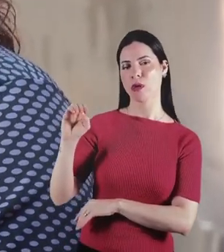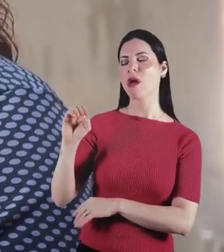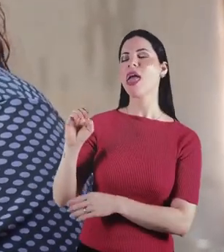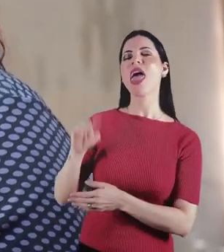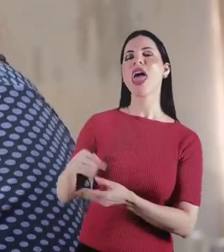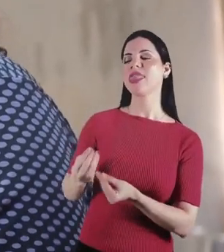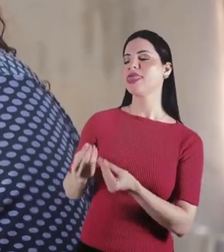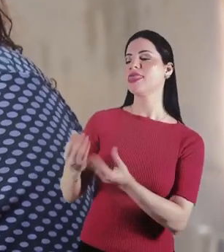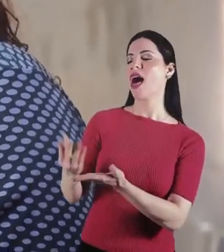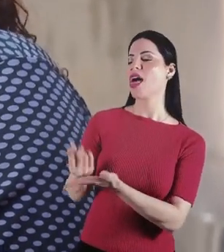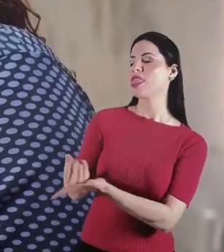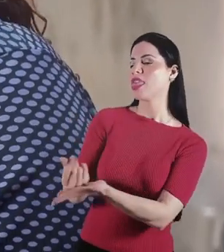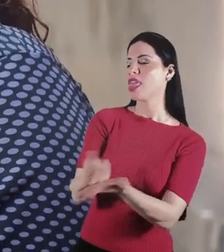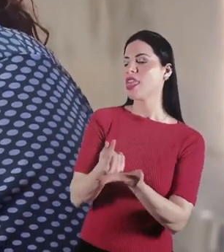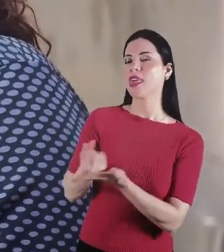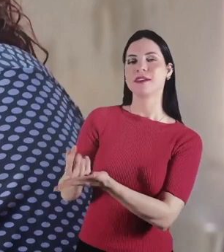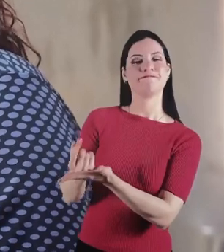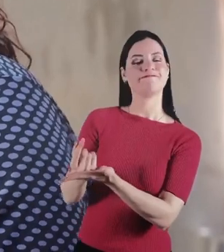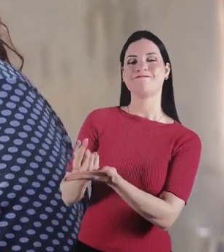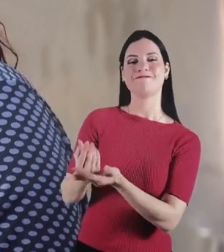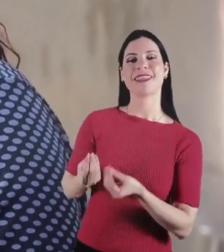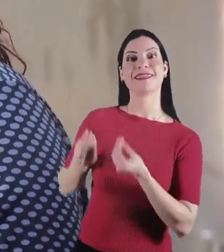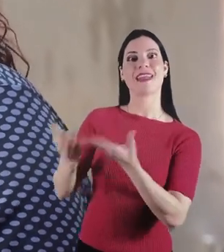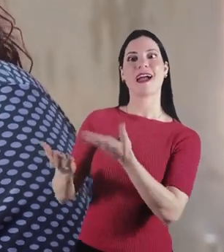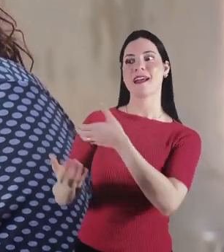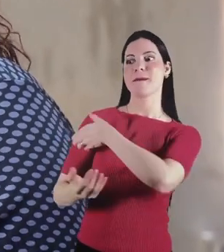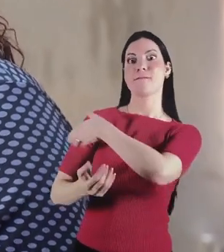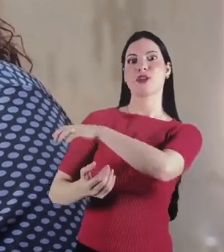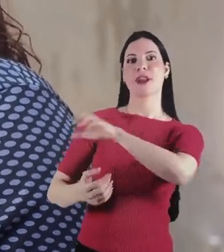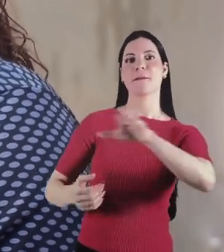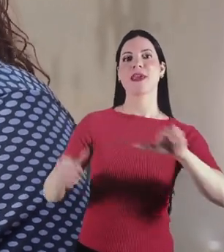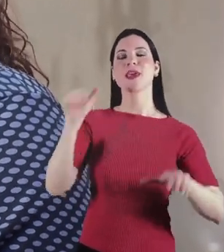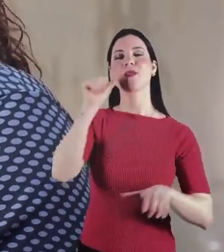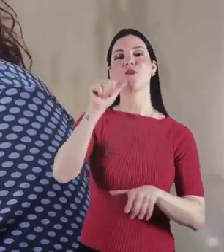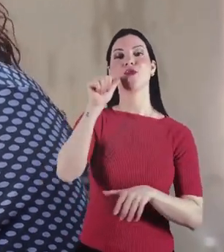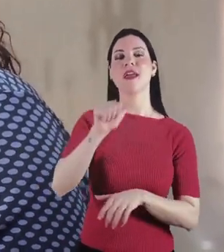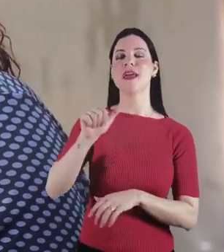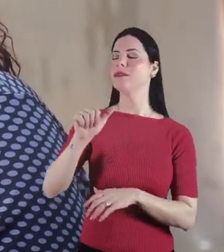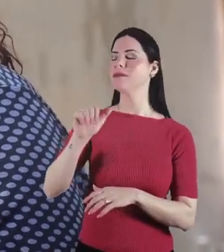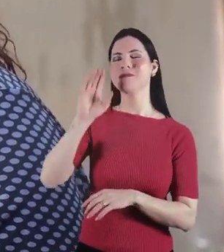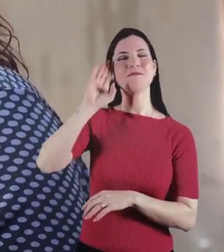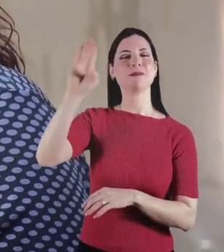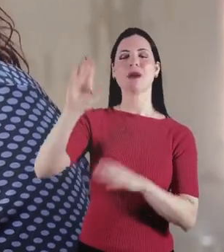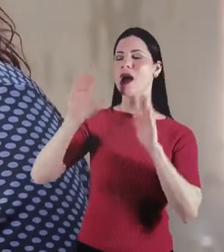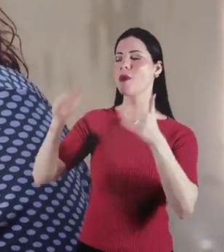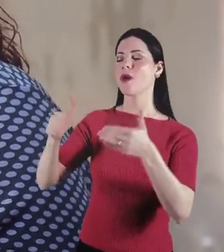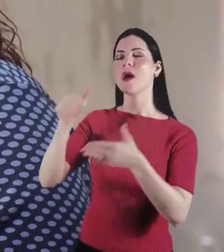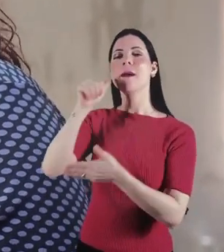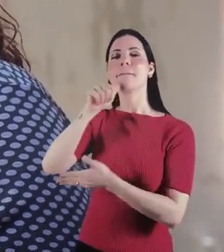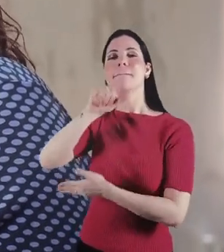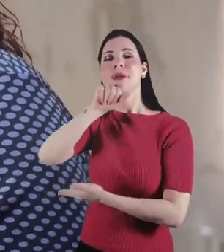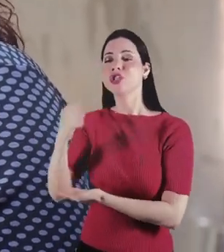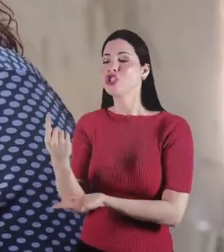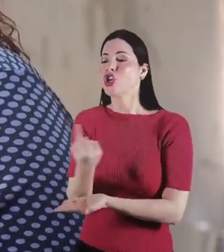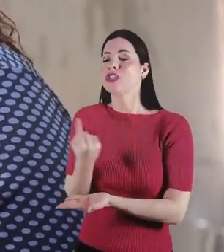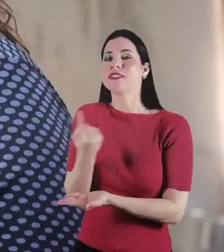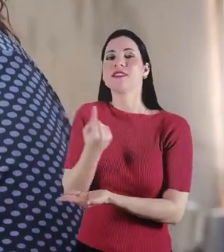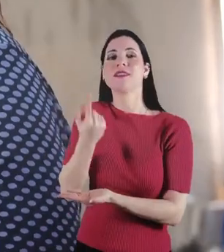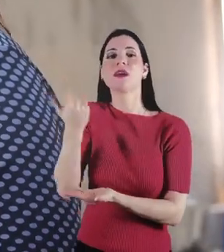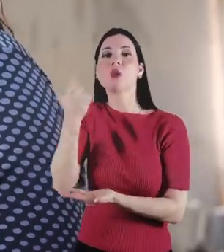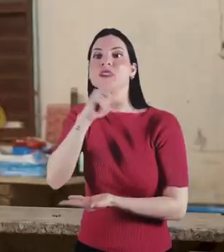Mãe Solo não é ser assistencialista, mas poder empoderar as mulheres, principalmente as mães solos, que têm mais